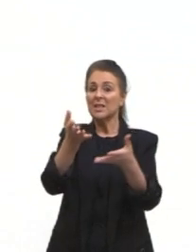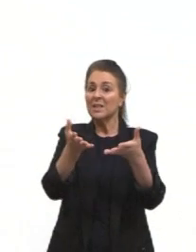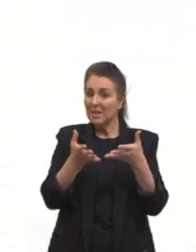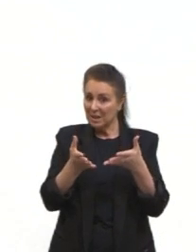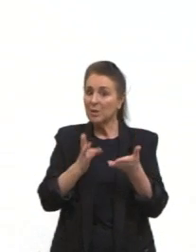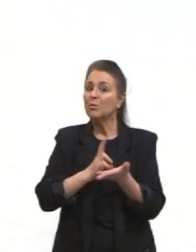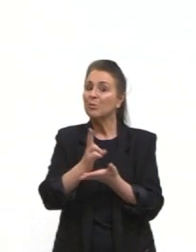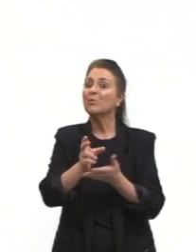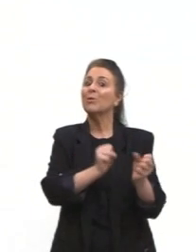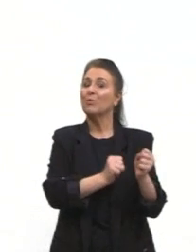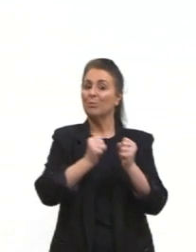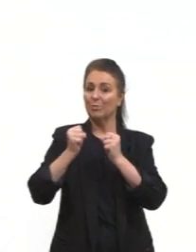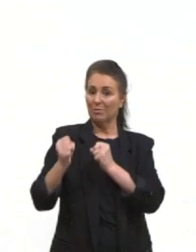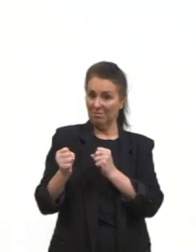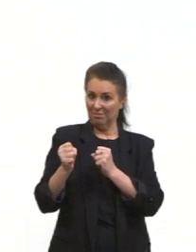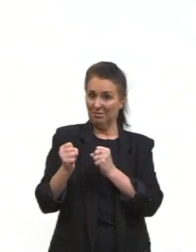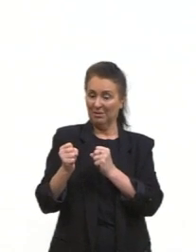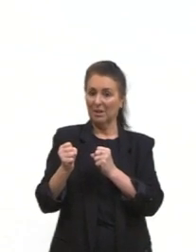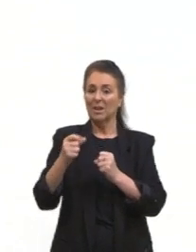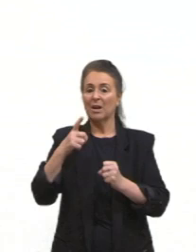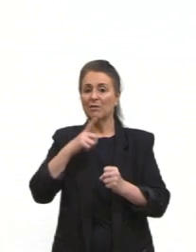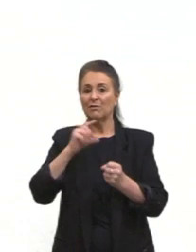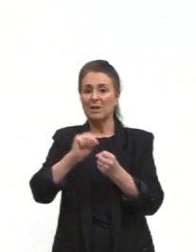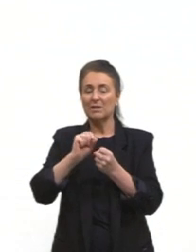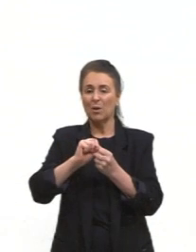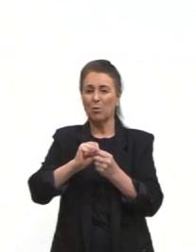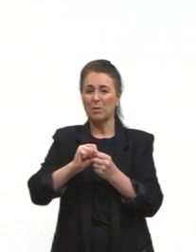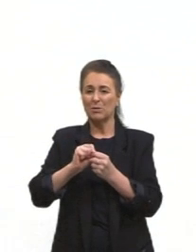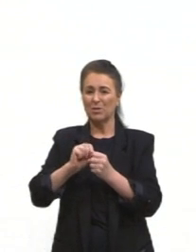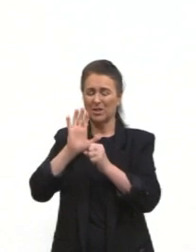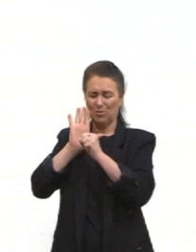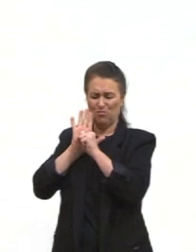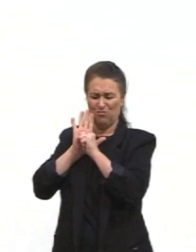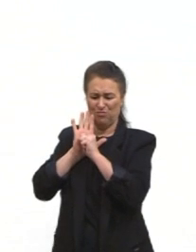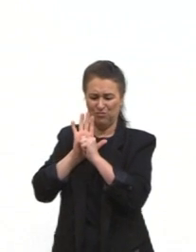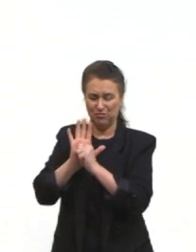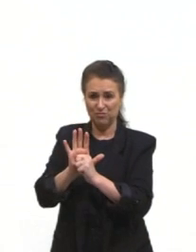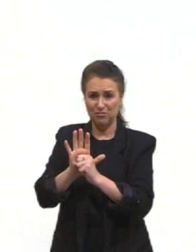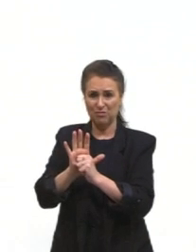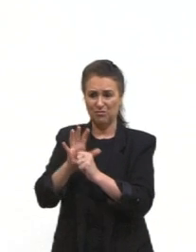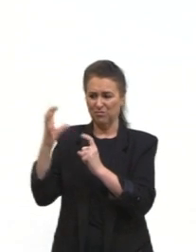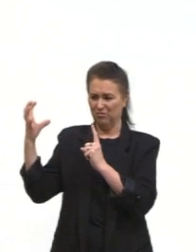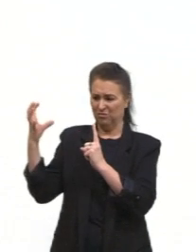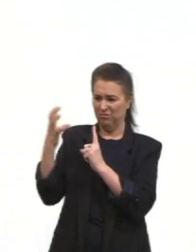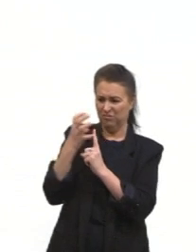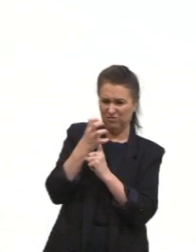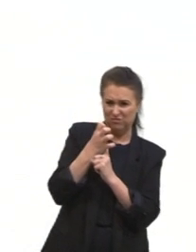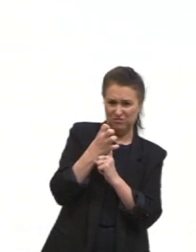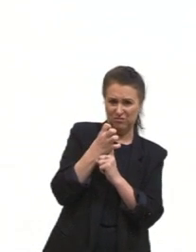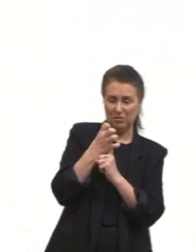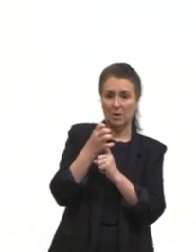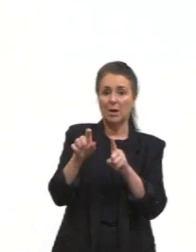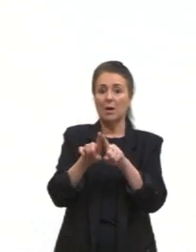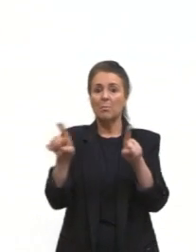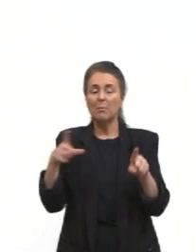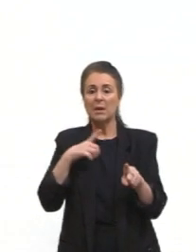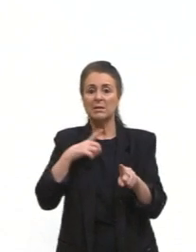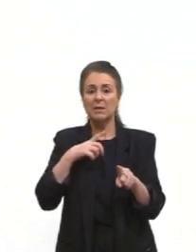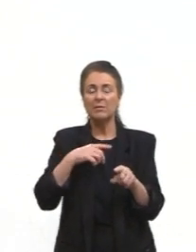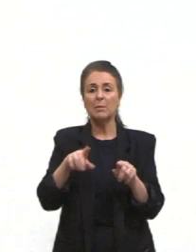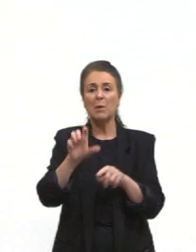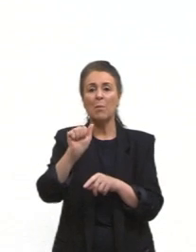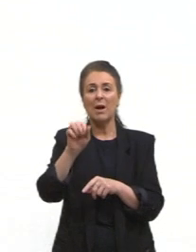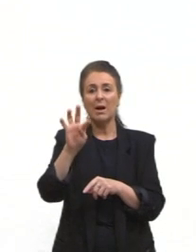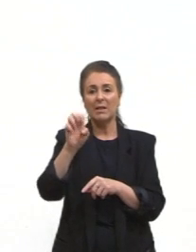poder, de causar alguns atos de repressão. E o mais emblemático é o atentado ao Rio Centro, de